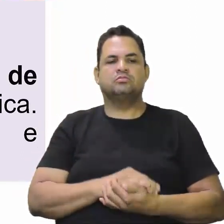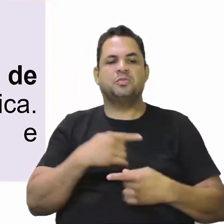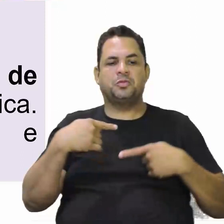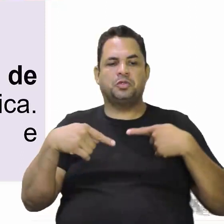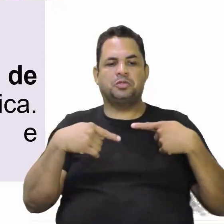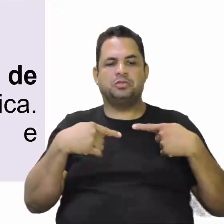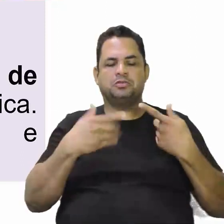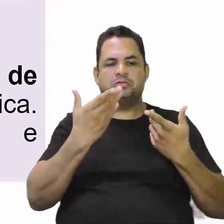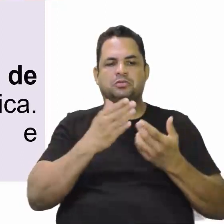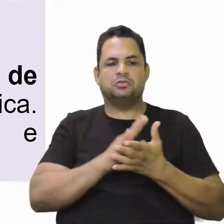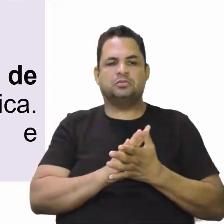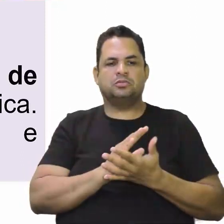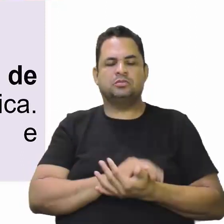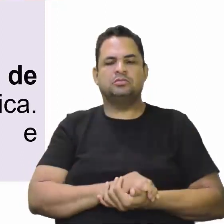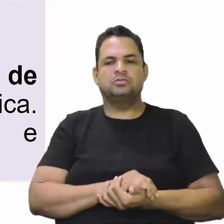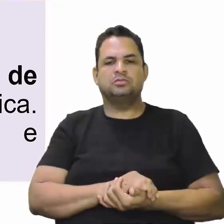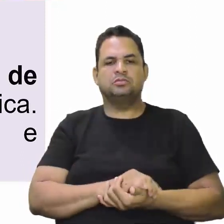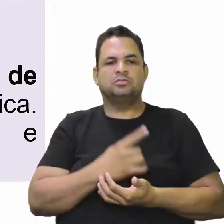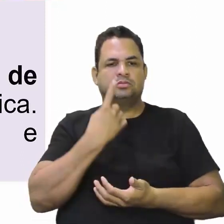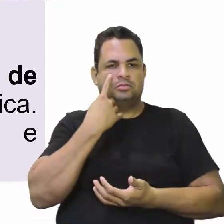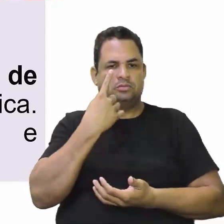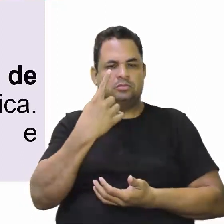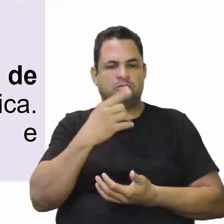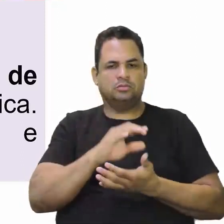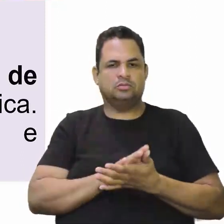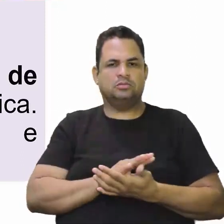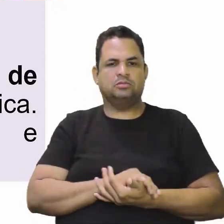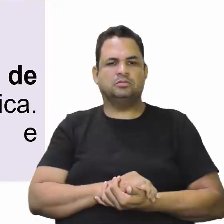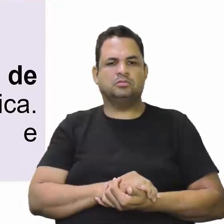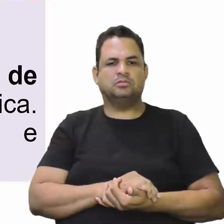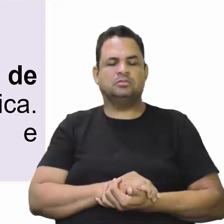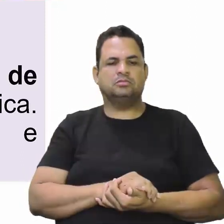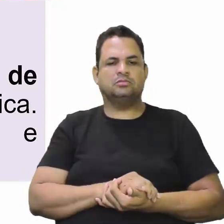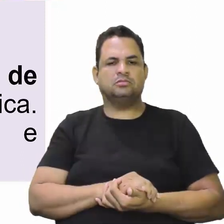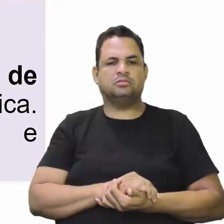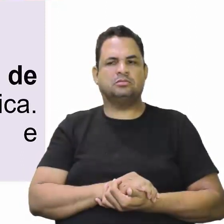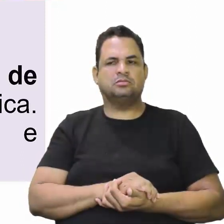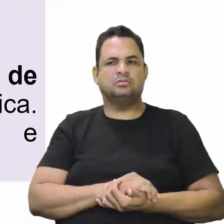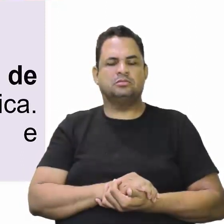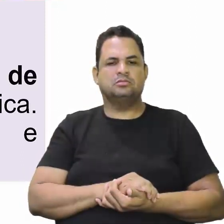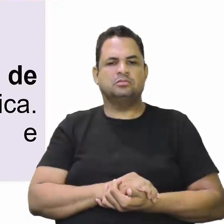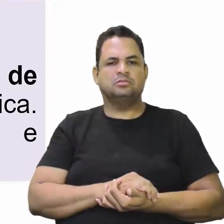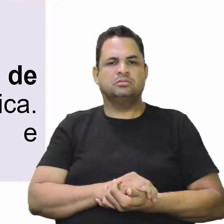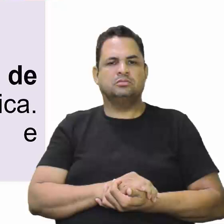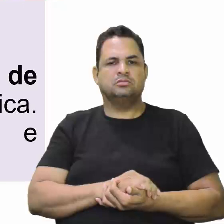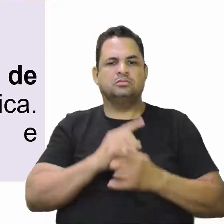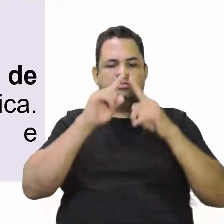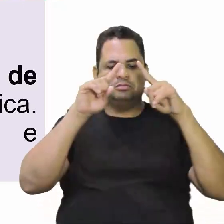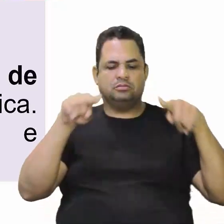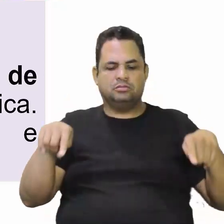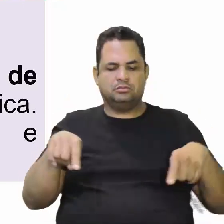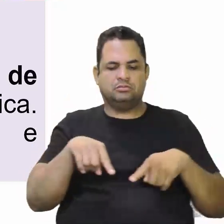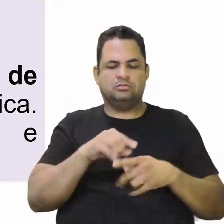Os chapetões que nós olhamos aqui nessa pirâmide social.